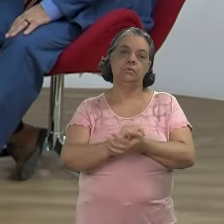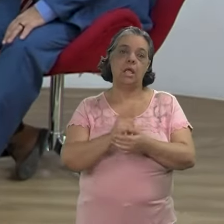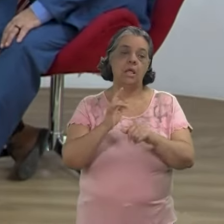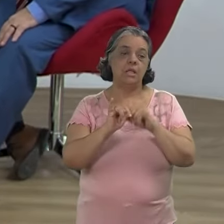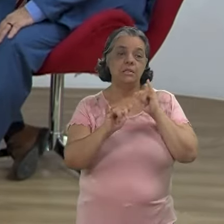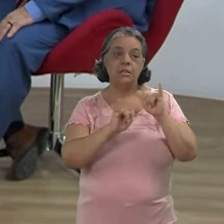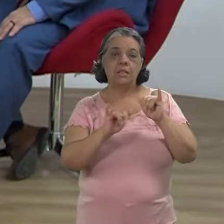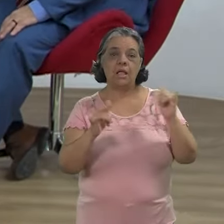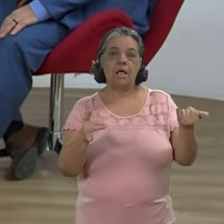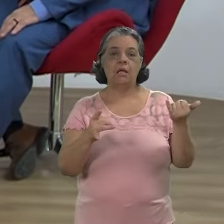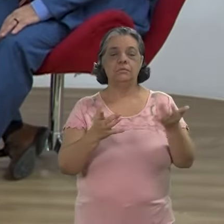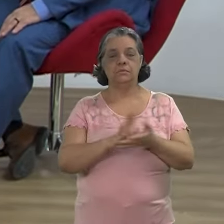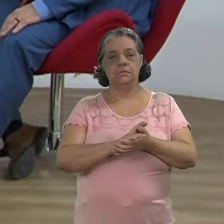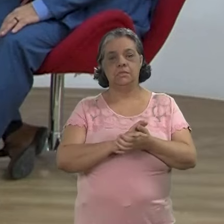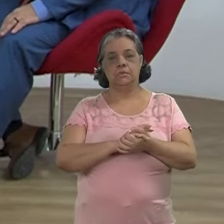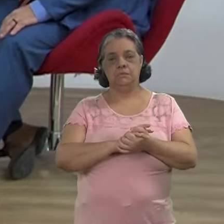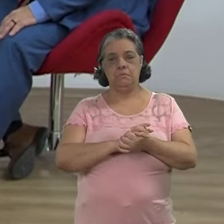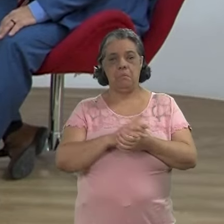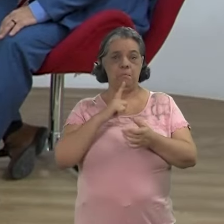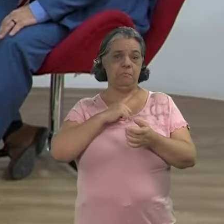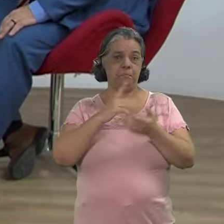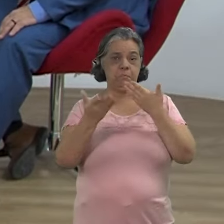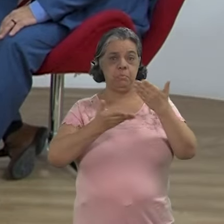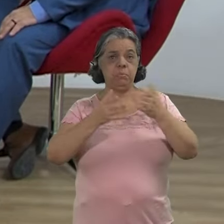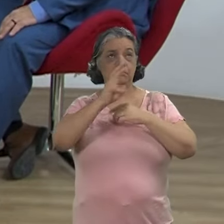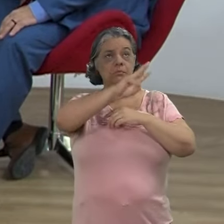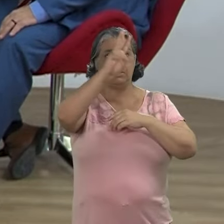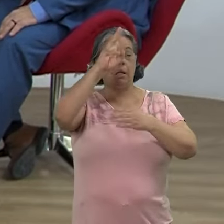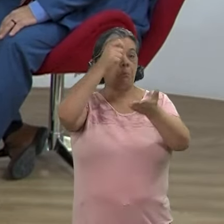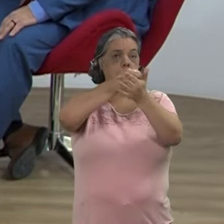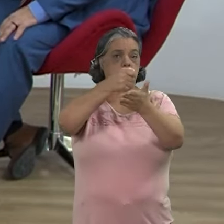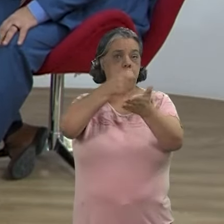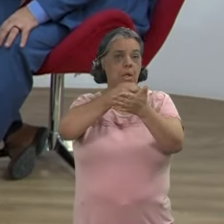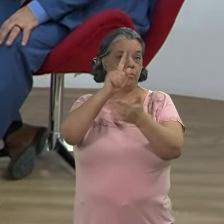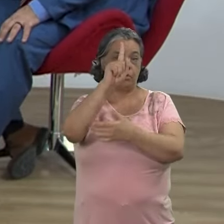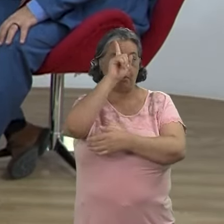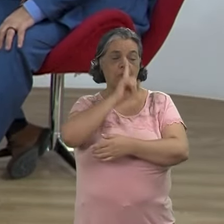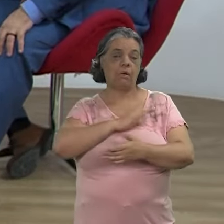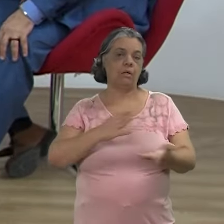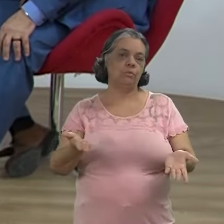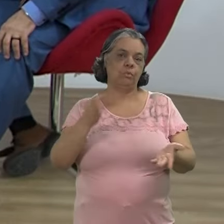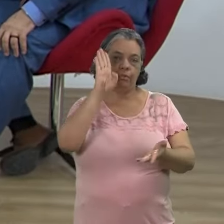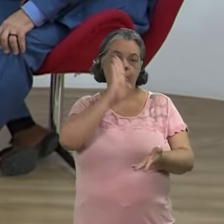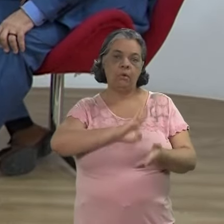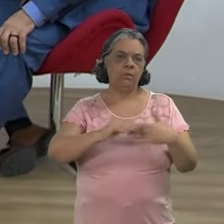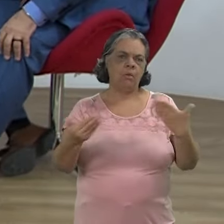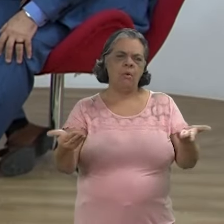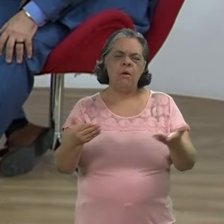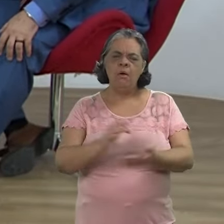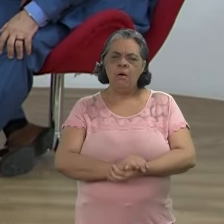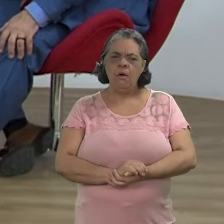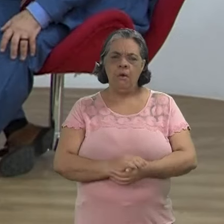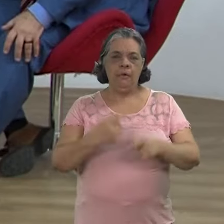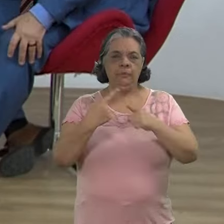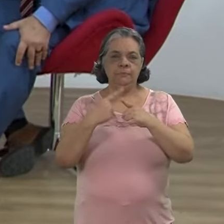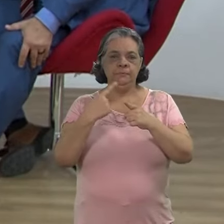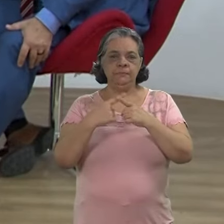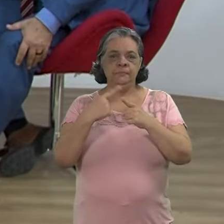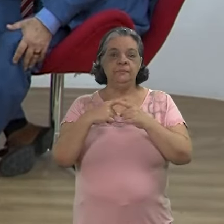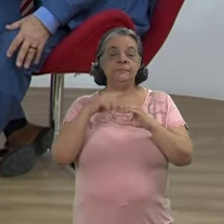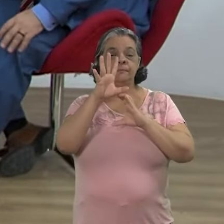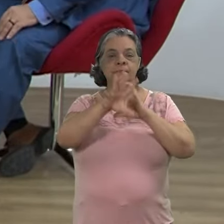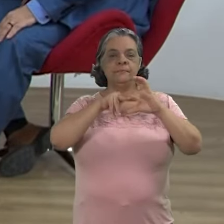Não é porque necessariamente está na internet às vezes tem algum serviço de streaming que é que é pago, né? Que não é gratuito que a pessoa não tem acesso porque